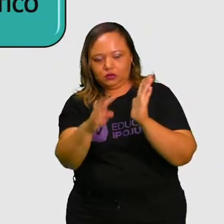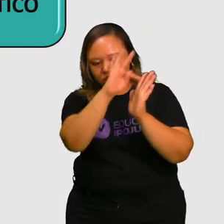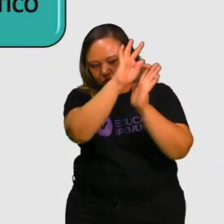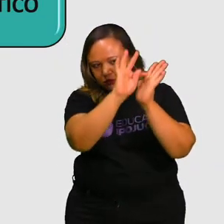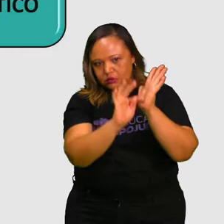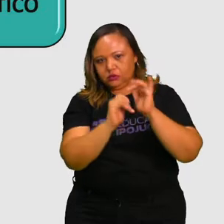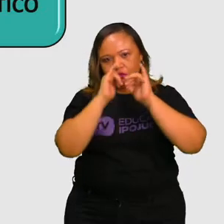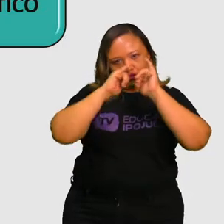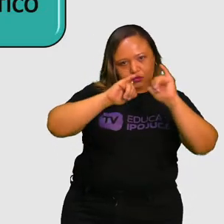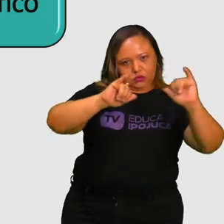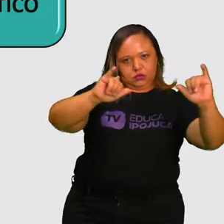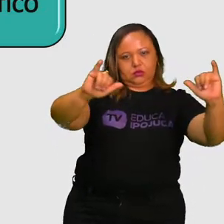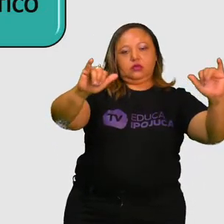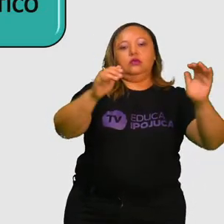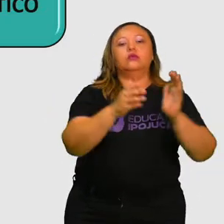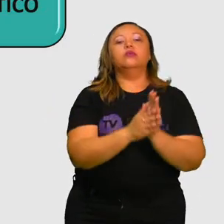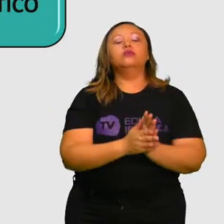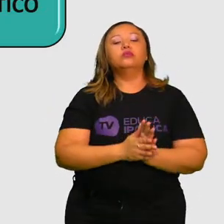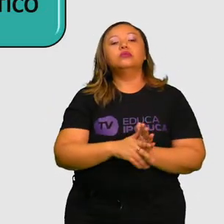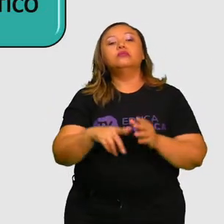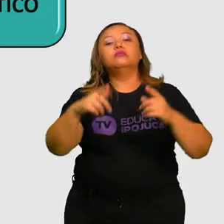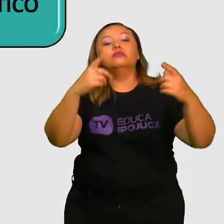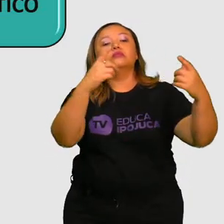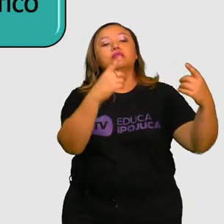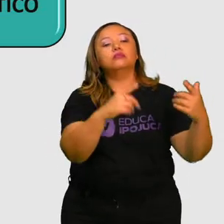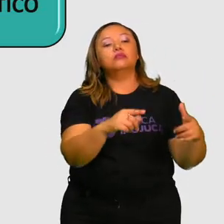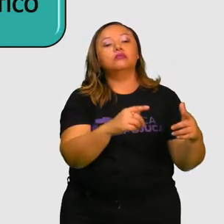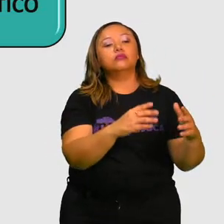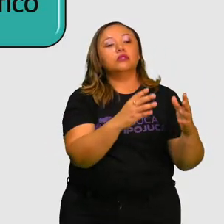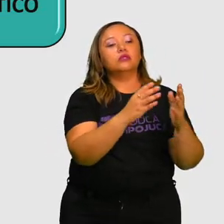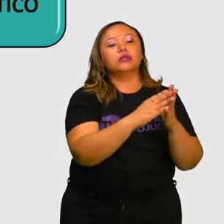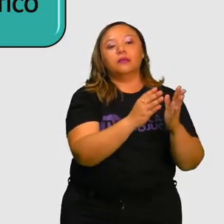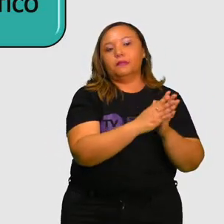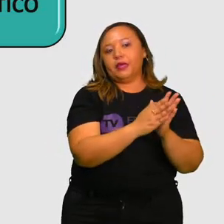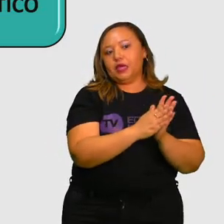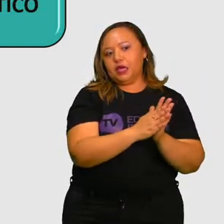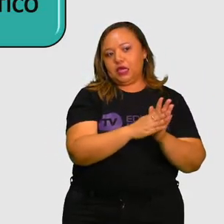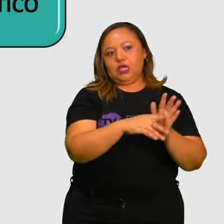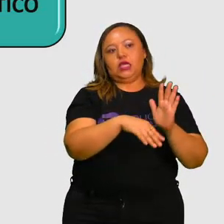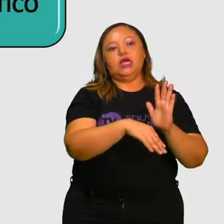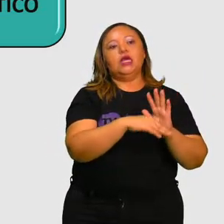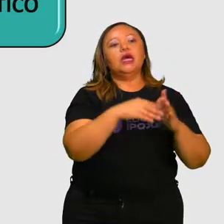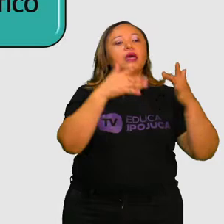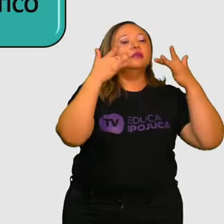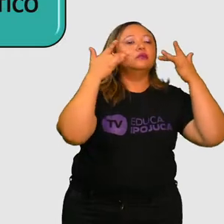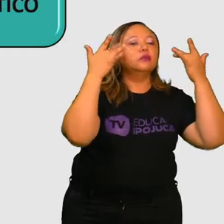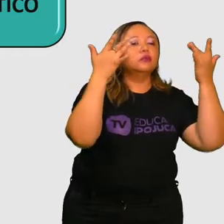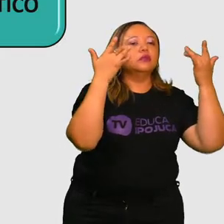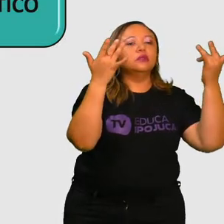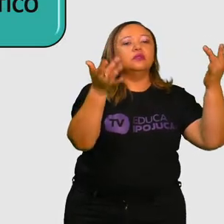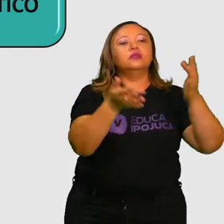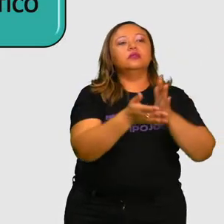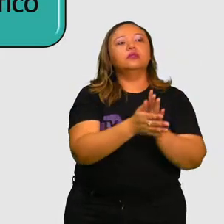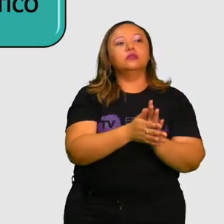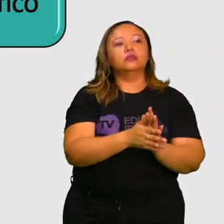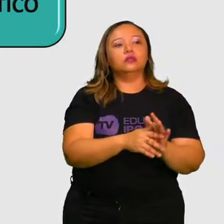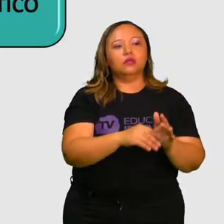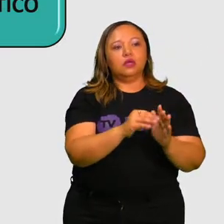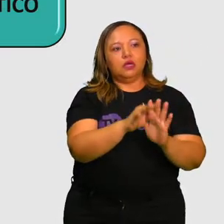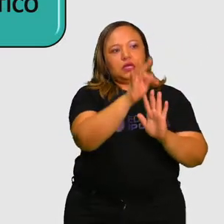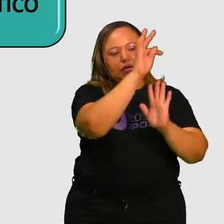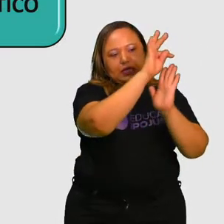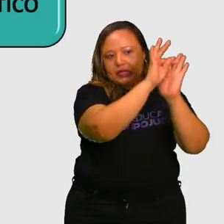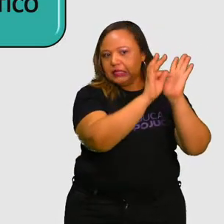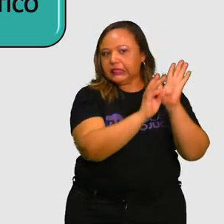informações. O campo de atuação artístico-literário, que é justamente aquilo que traz prazer